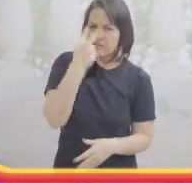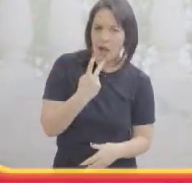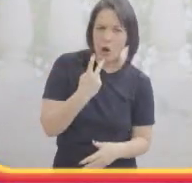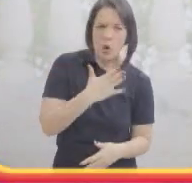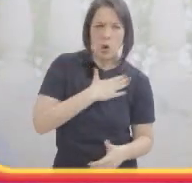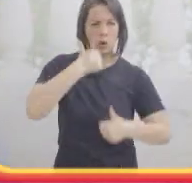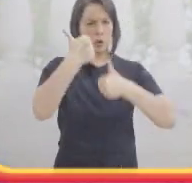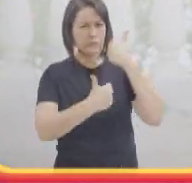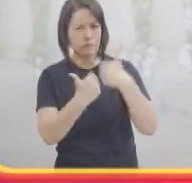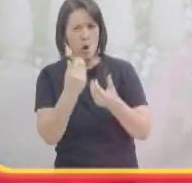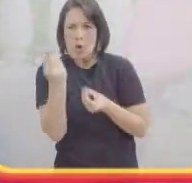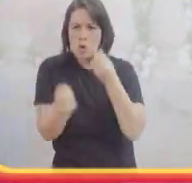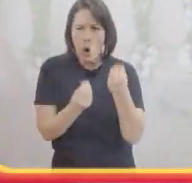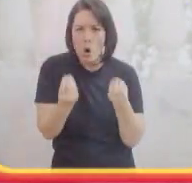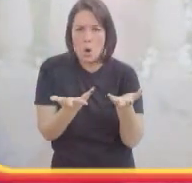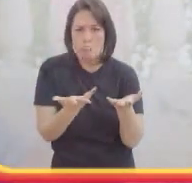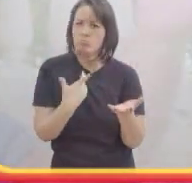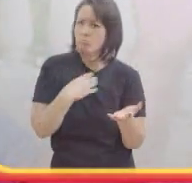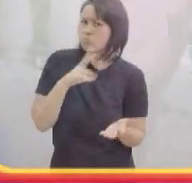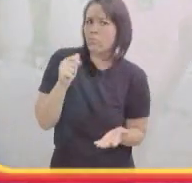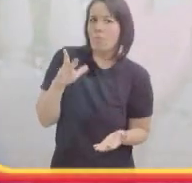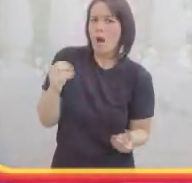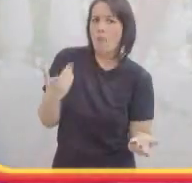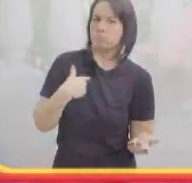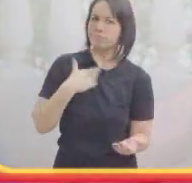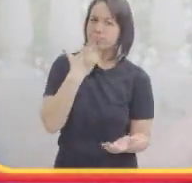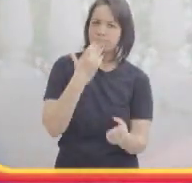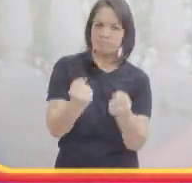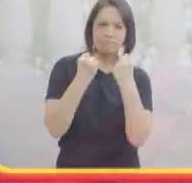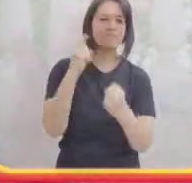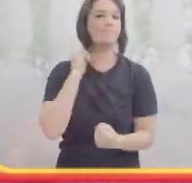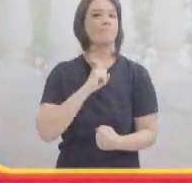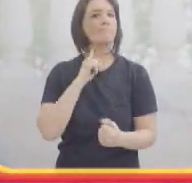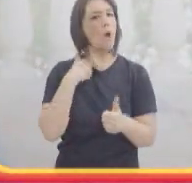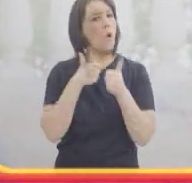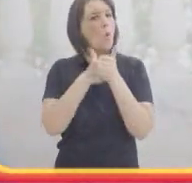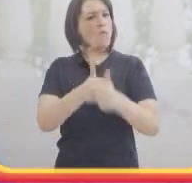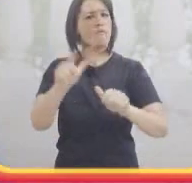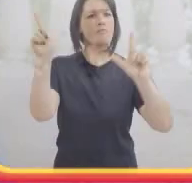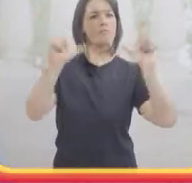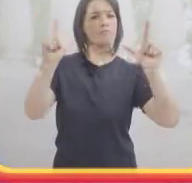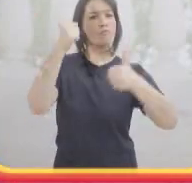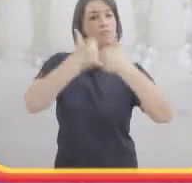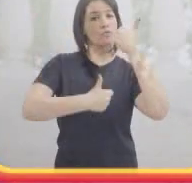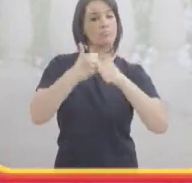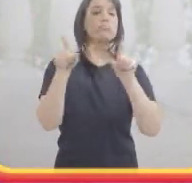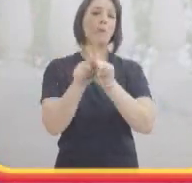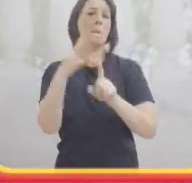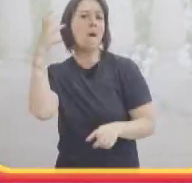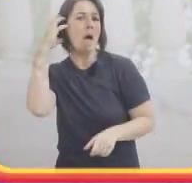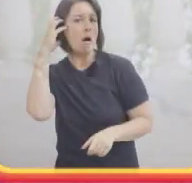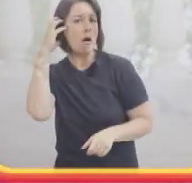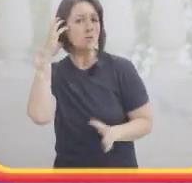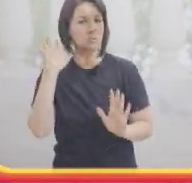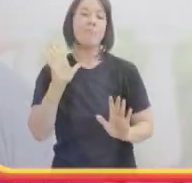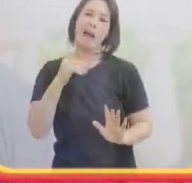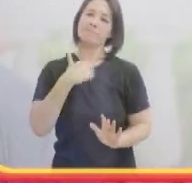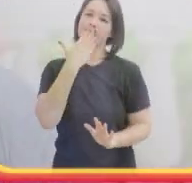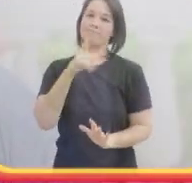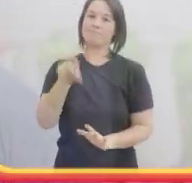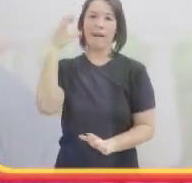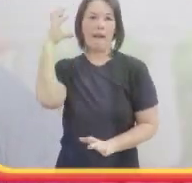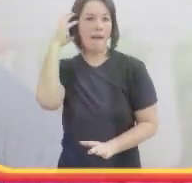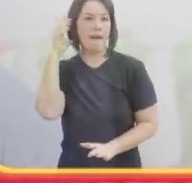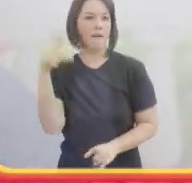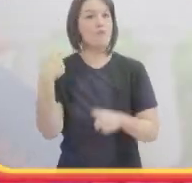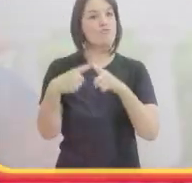gosto de futebol, claro. As pessoas até vão dizer, cego, gosta de futebol? Sim, claro. Eu sou flamenguista, acompanho futebol tanto pela TV quanto pela rádio, mas